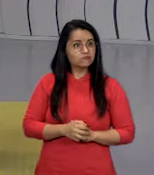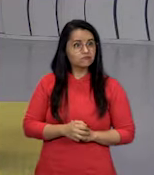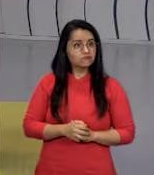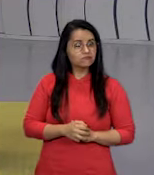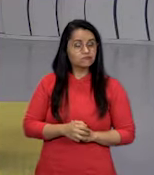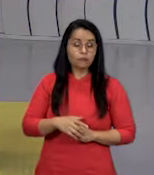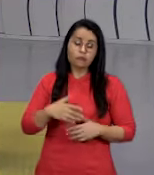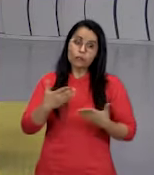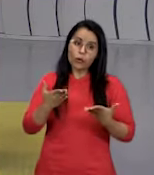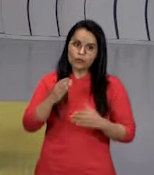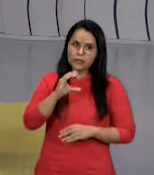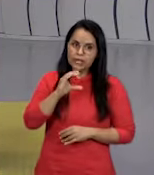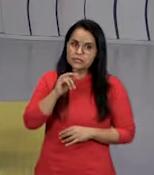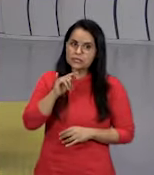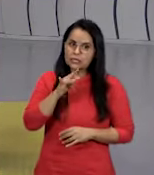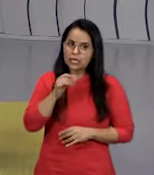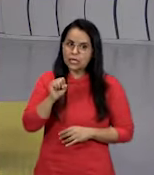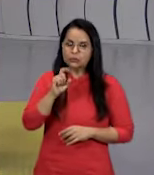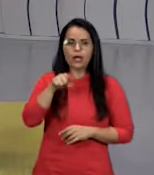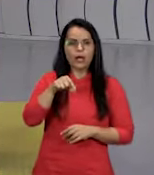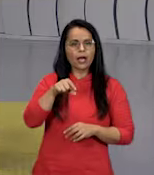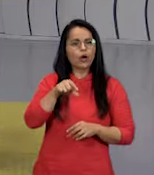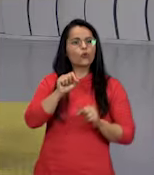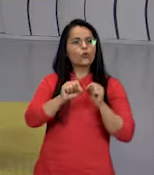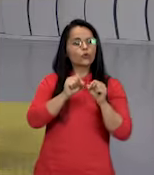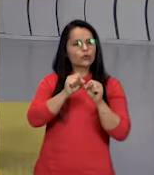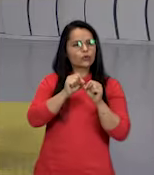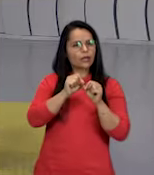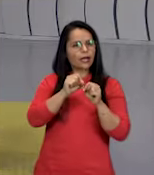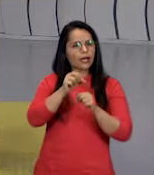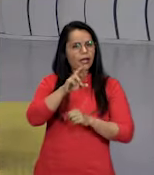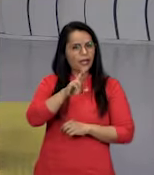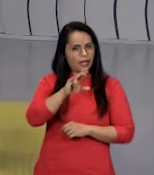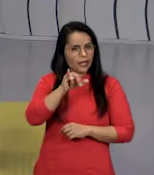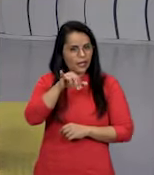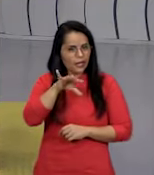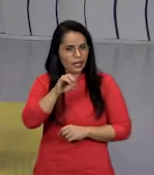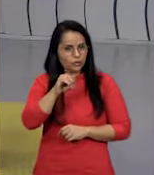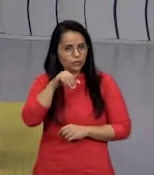As cianobactérias estão no reino monera, que é o reino das bactérias.